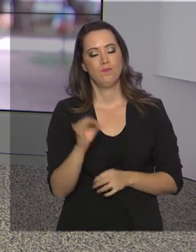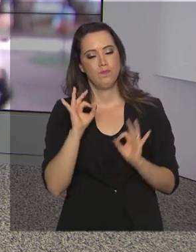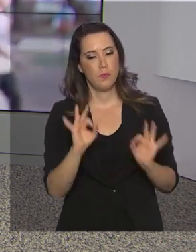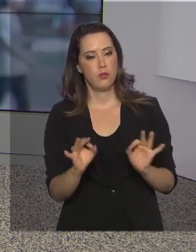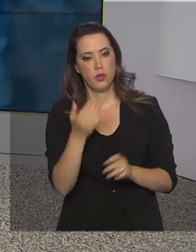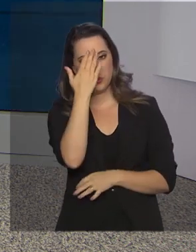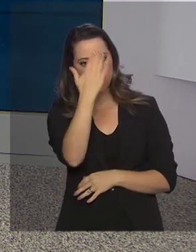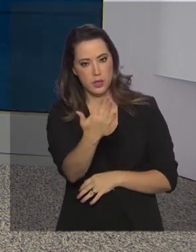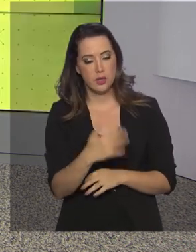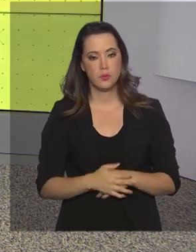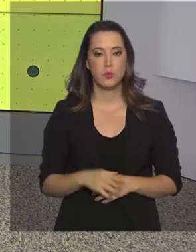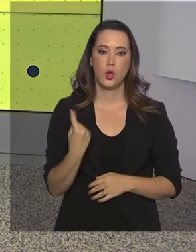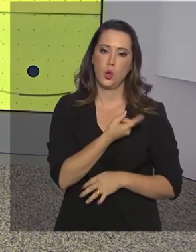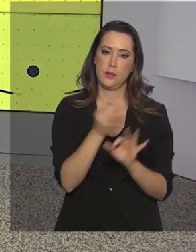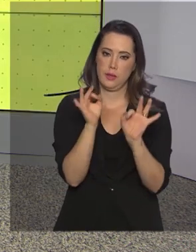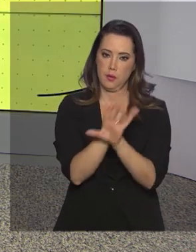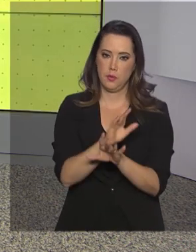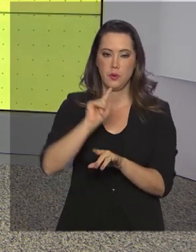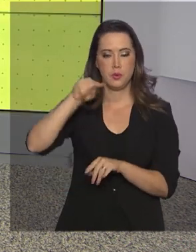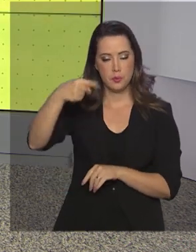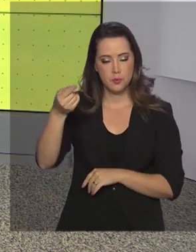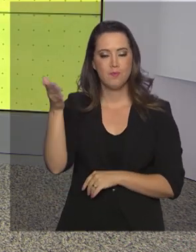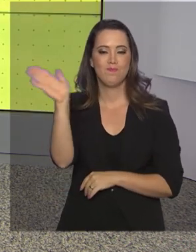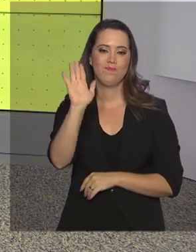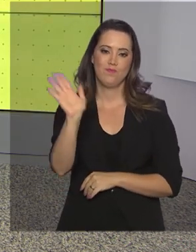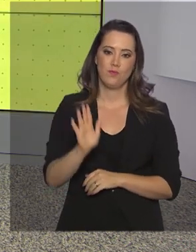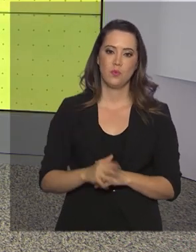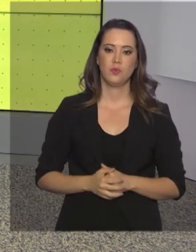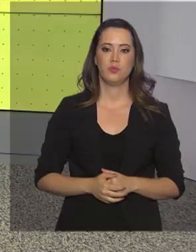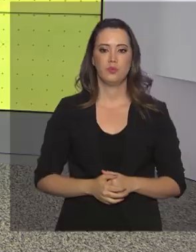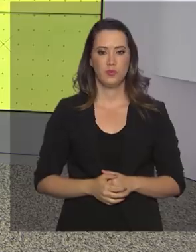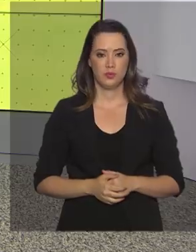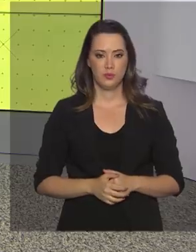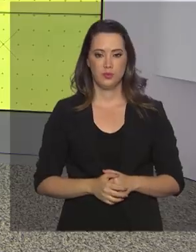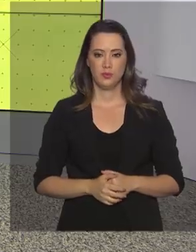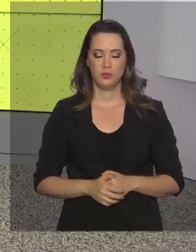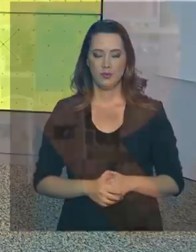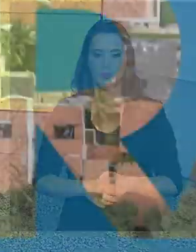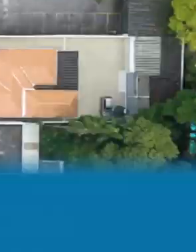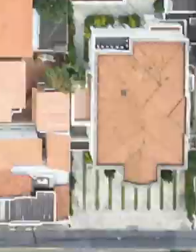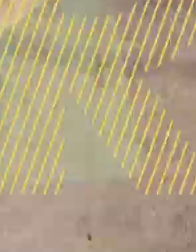você. E o governo agora fica por aqui. Nos vemos na próxima edição. Até lá.